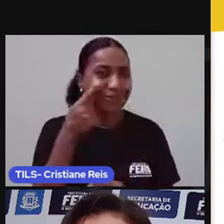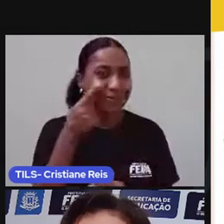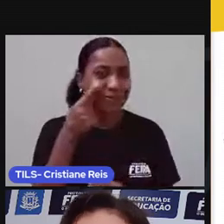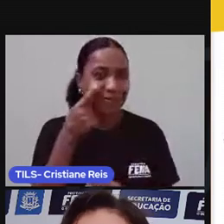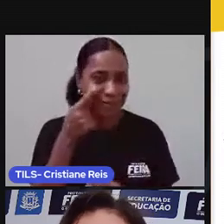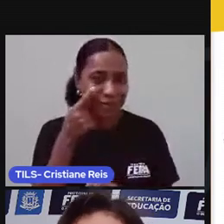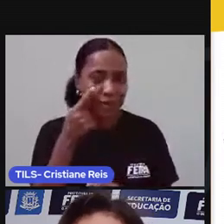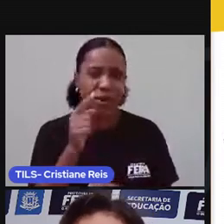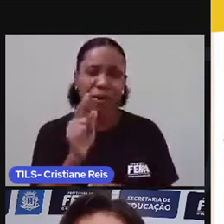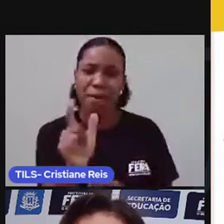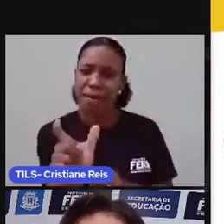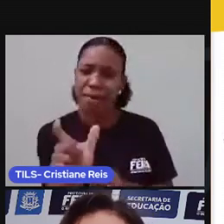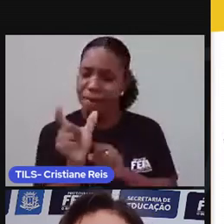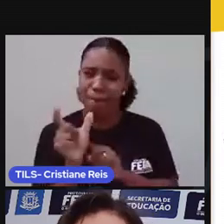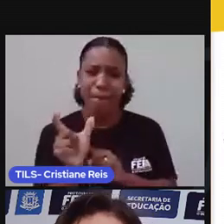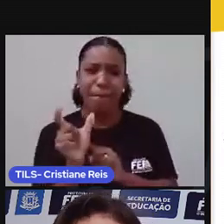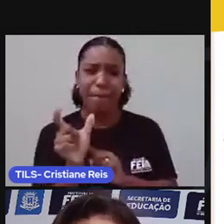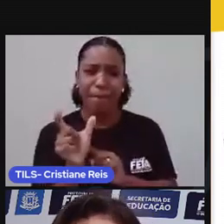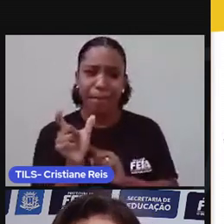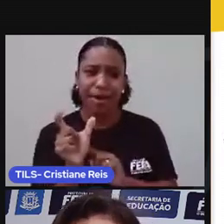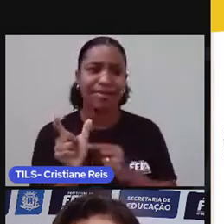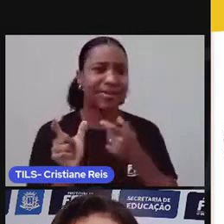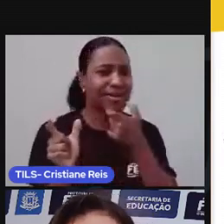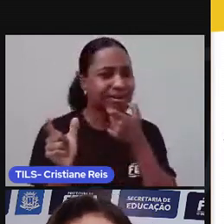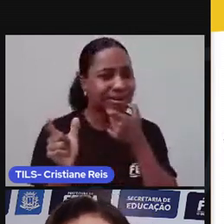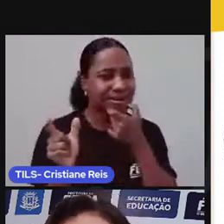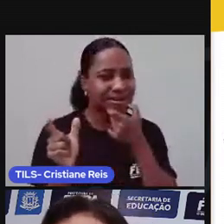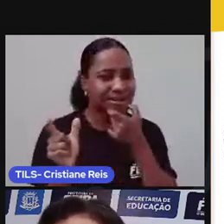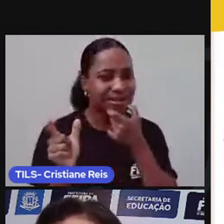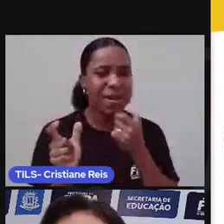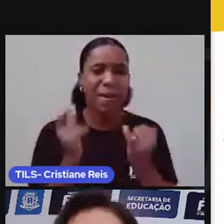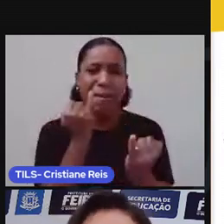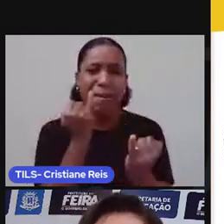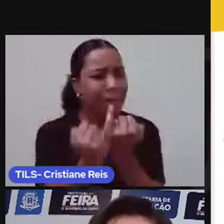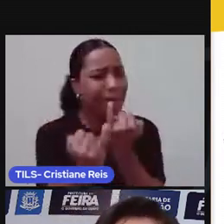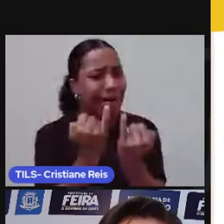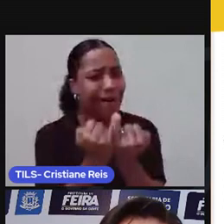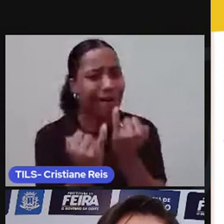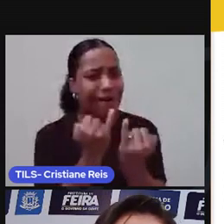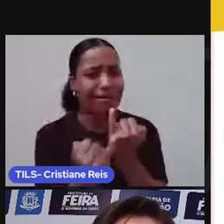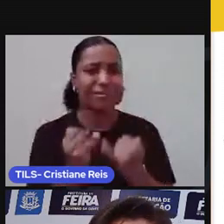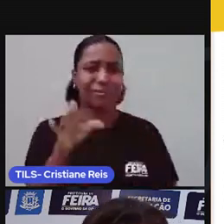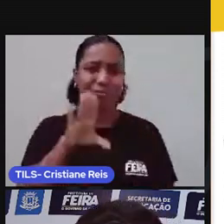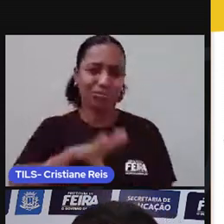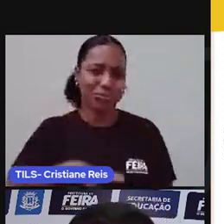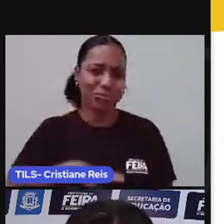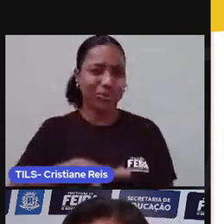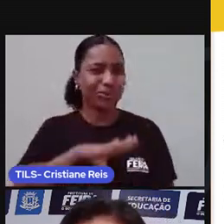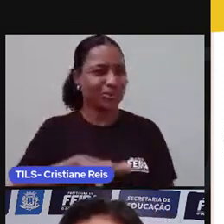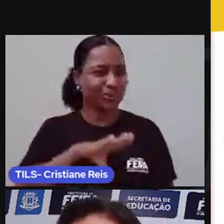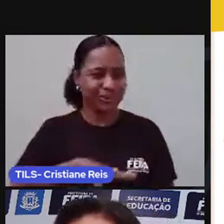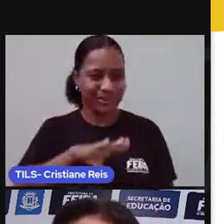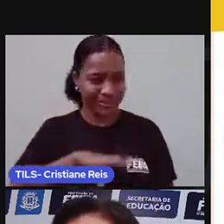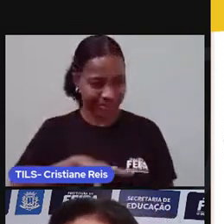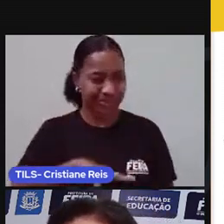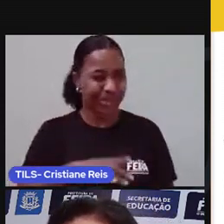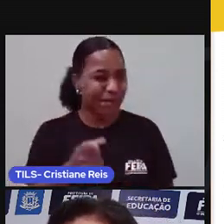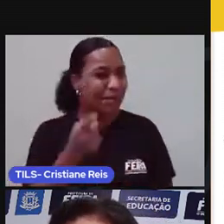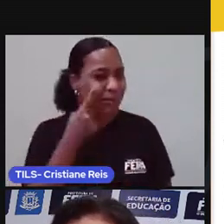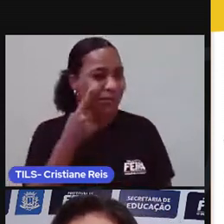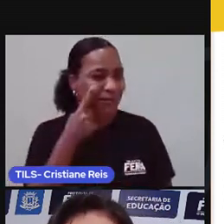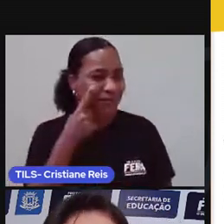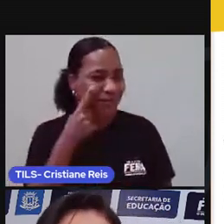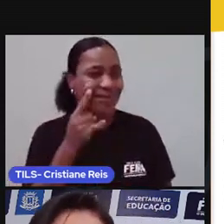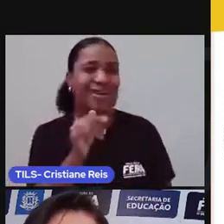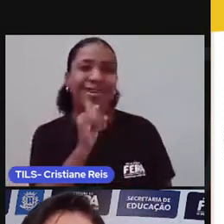muitas palavras do inglês que são parecidas com palavras de nossa língua. Vejamos alguns